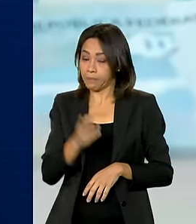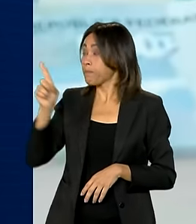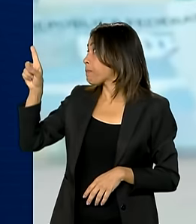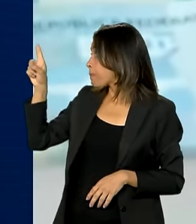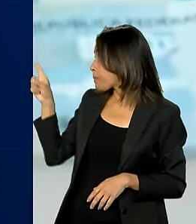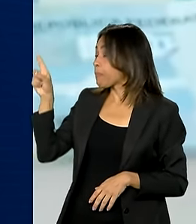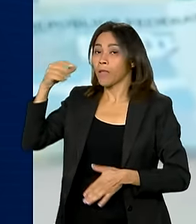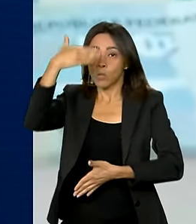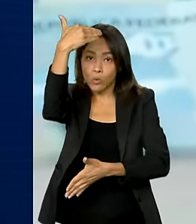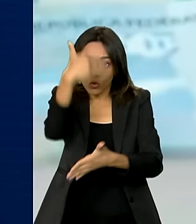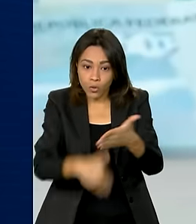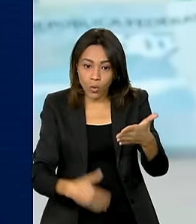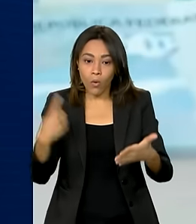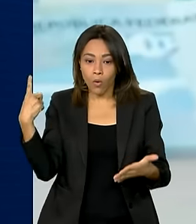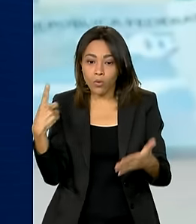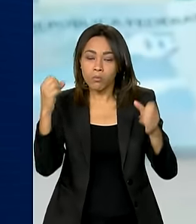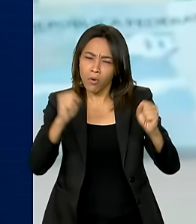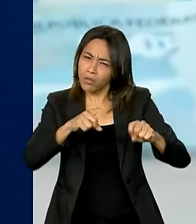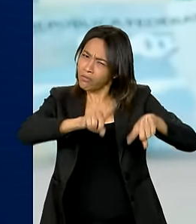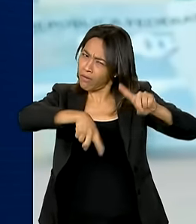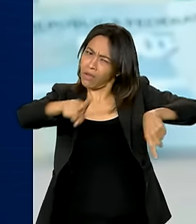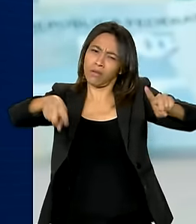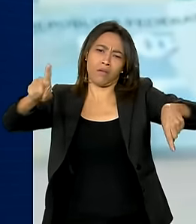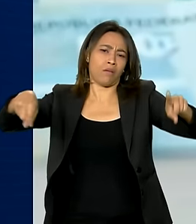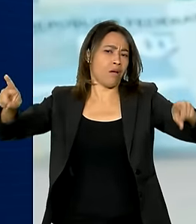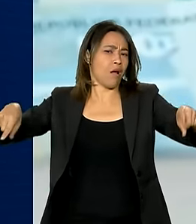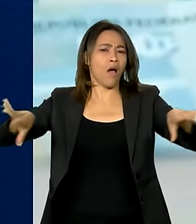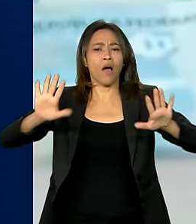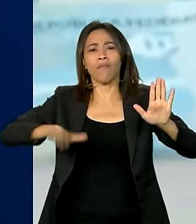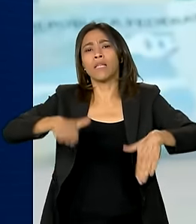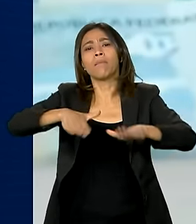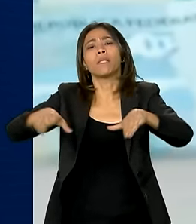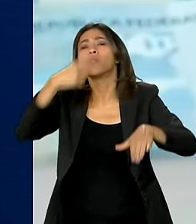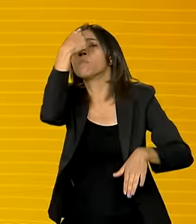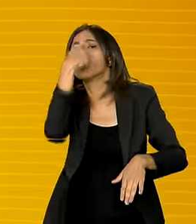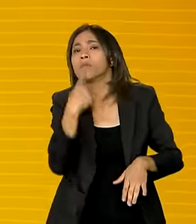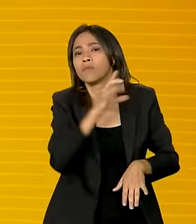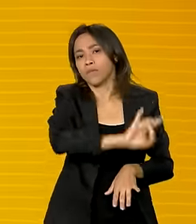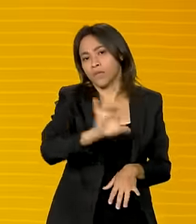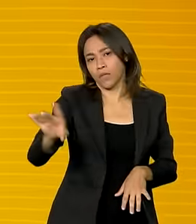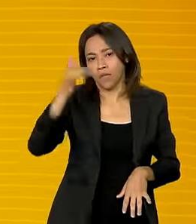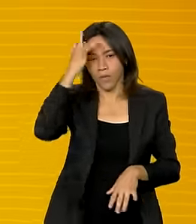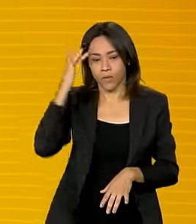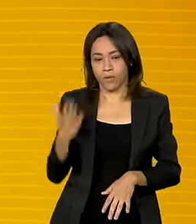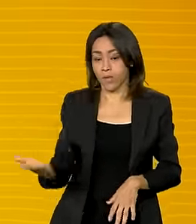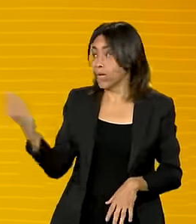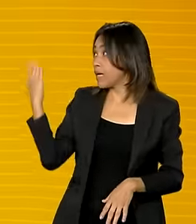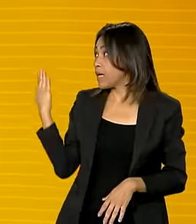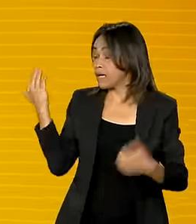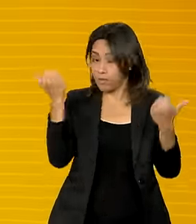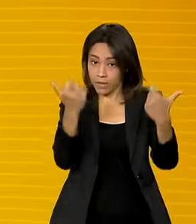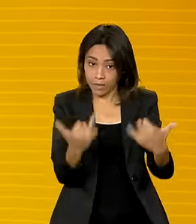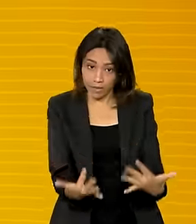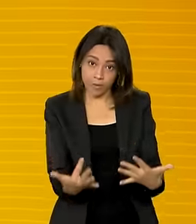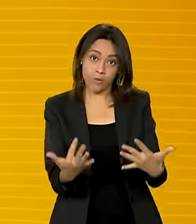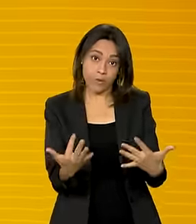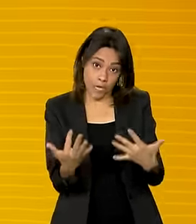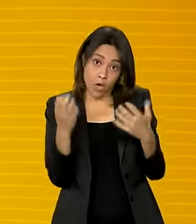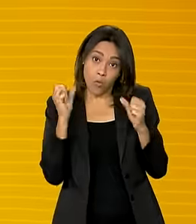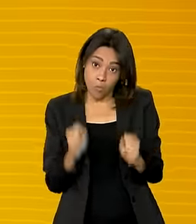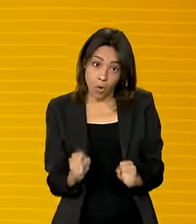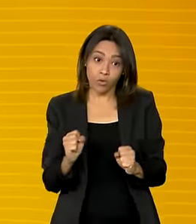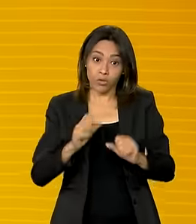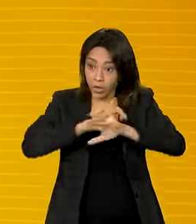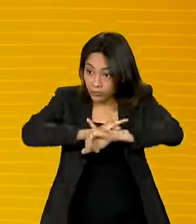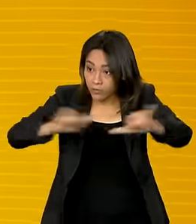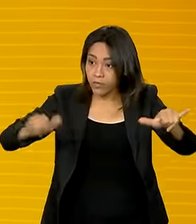os descontos e condições podem variar de acordo com o perfil do devedor. No fundo, no fundo, eu posso dizer para as pessoas que